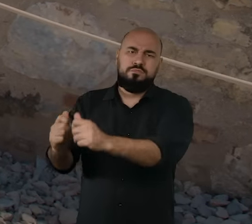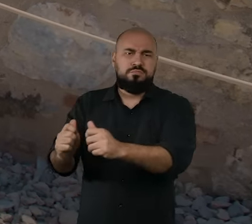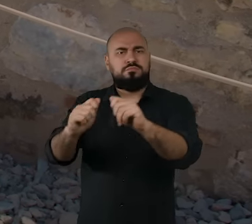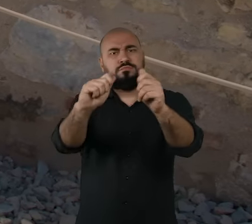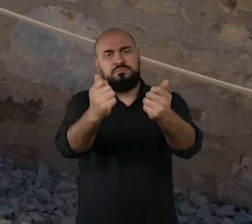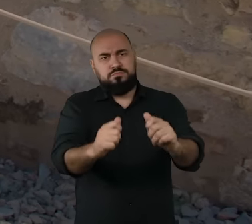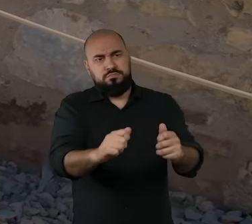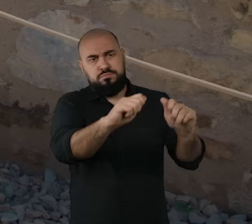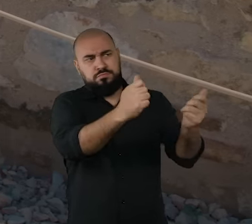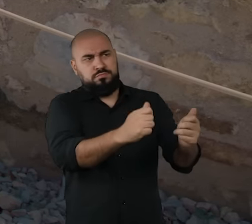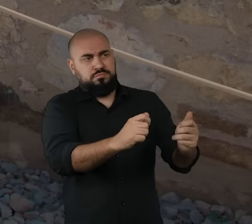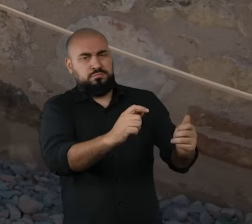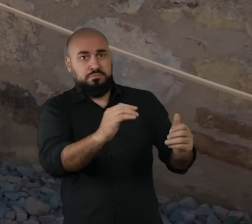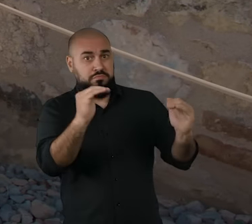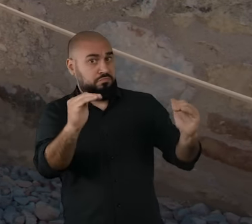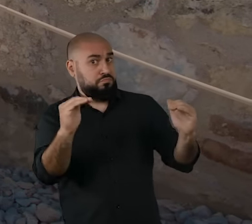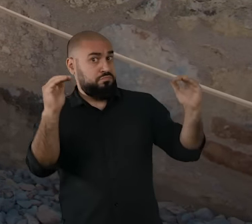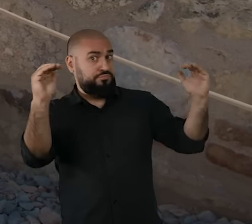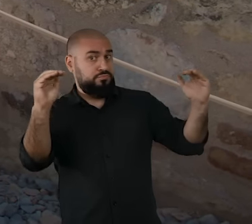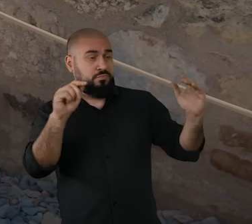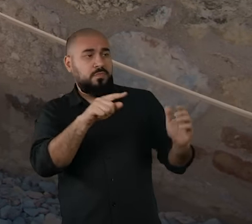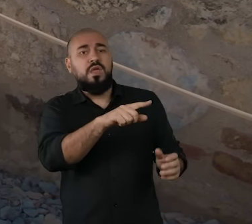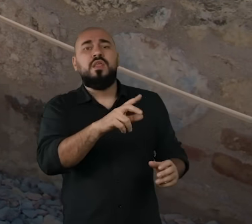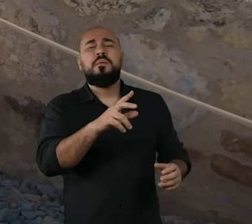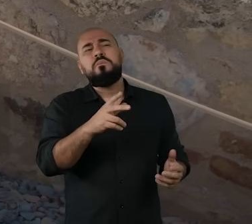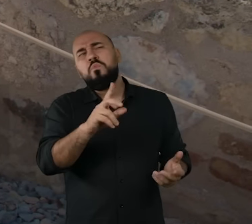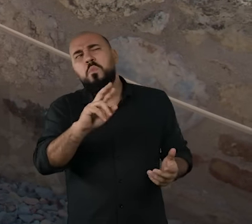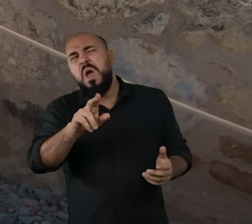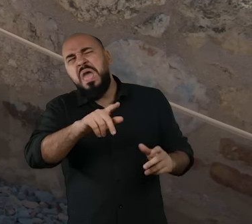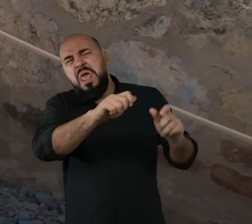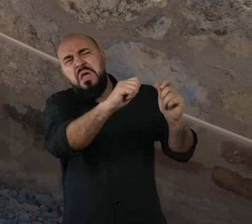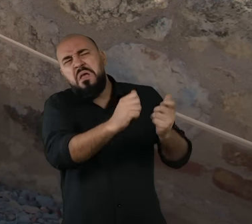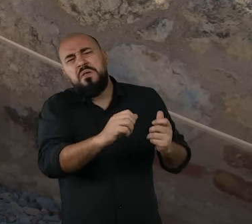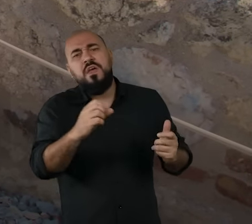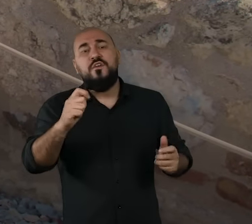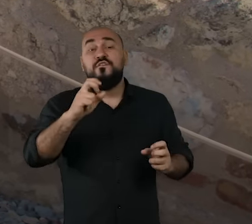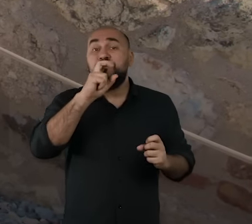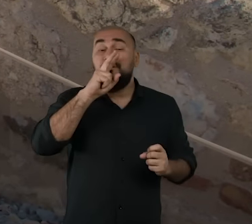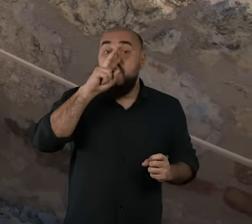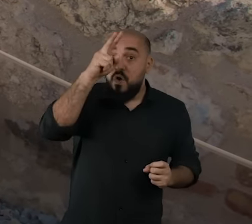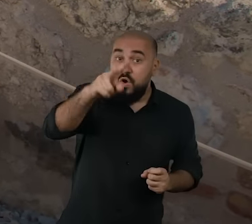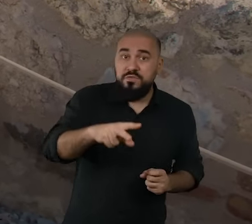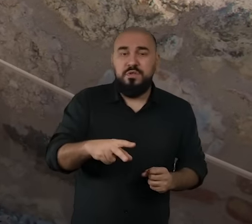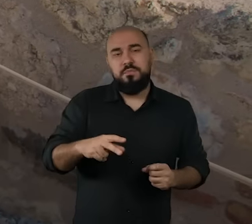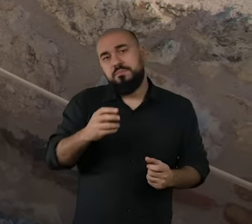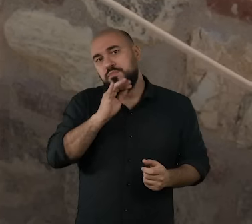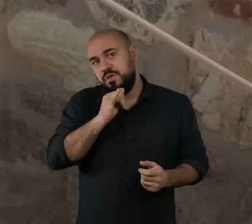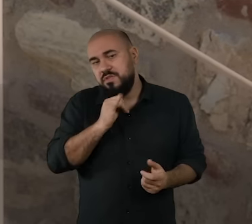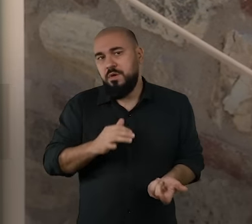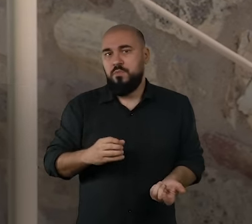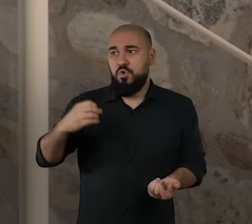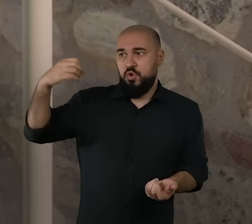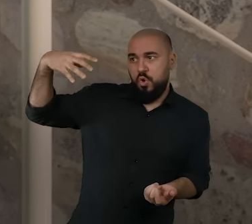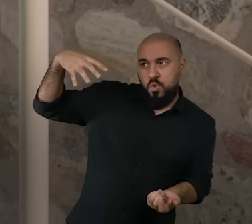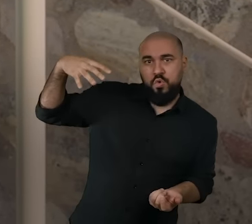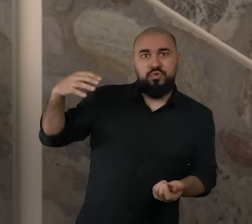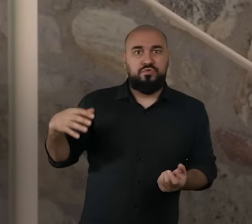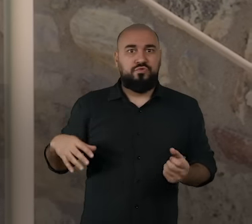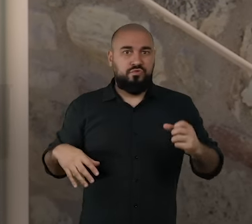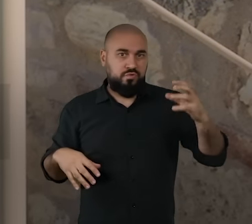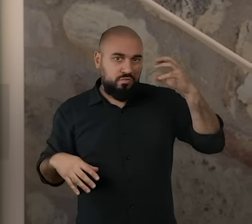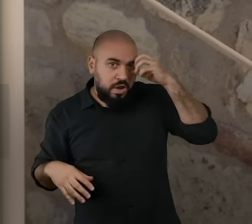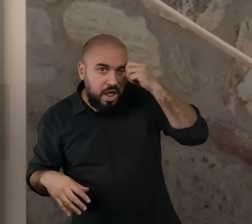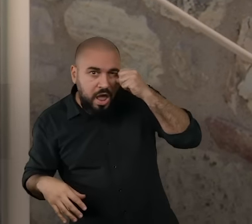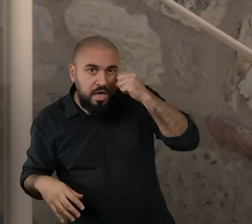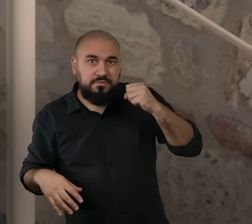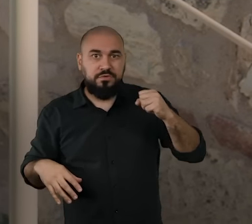Deuses, mas sim forças siderais. Como, por exemplo, a luz e as trevas, a noite e o dia. E entre esses vários